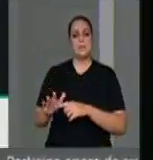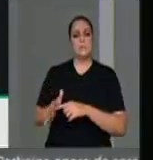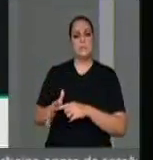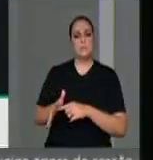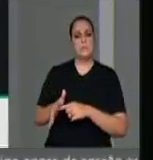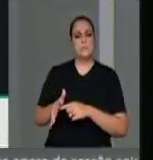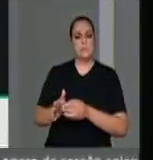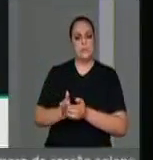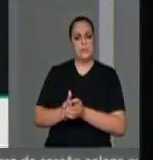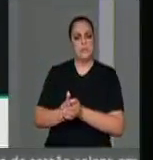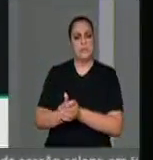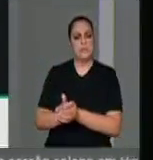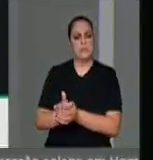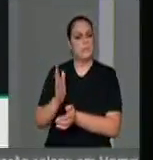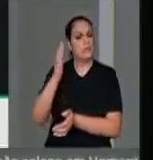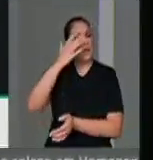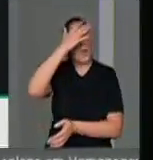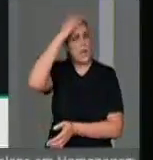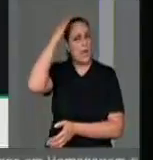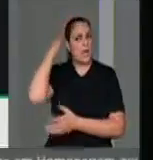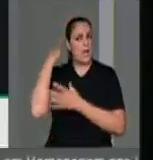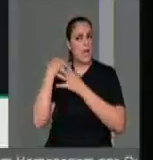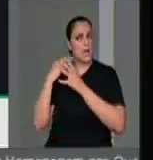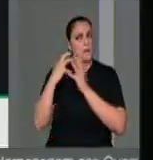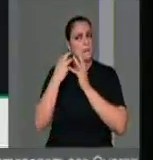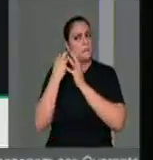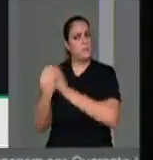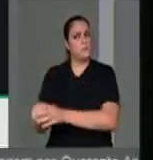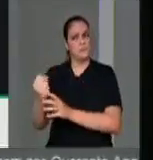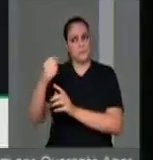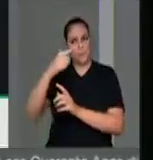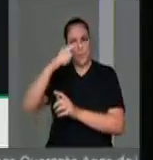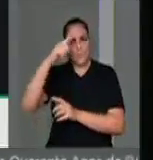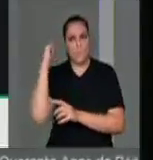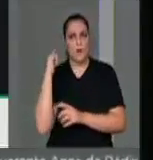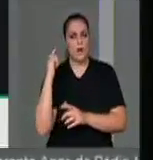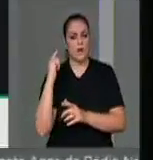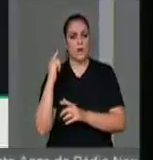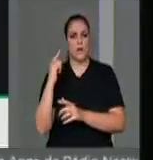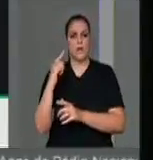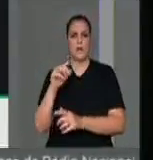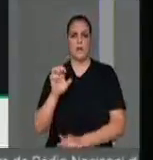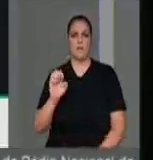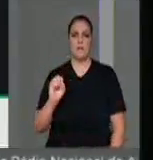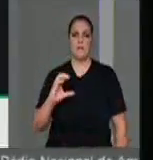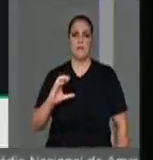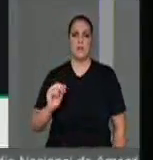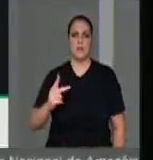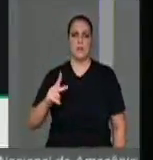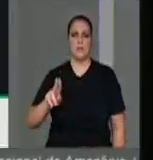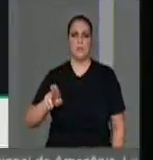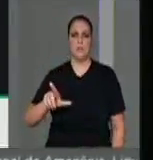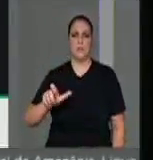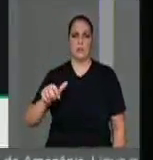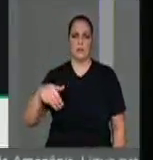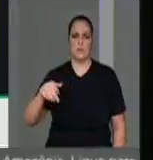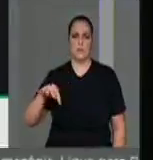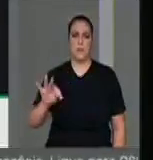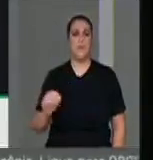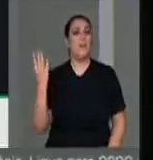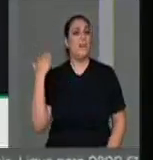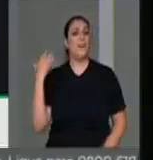Esse tema era um tabu, junto com as campanhas de prevenção ao acidente, já que a lei obriga